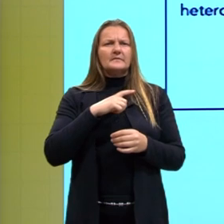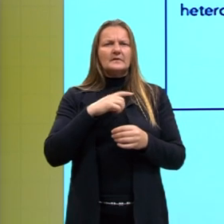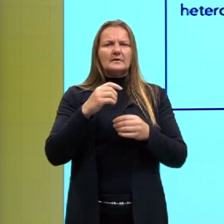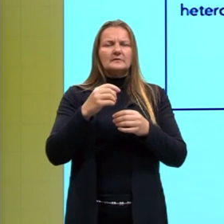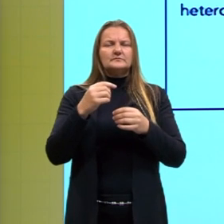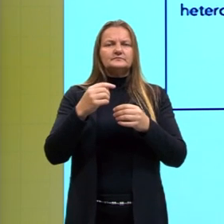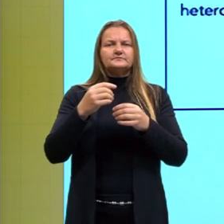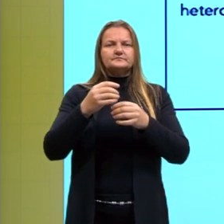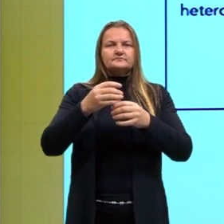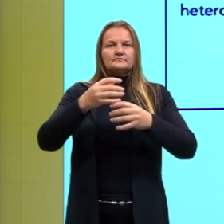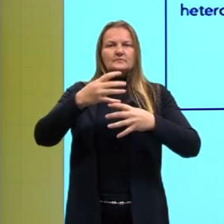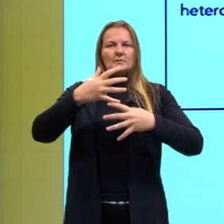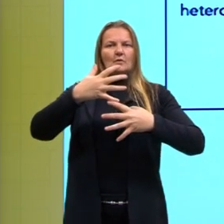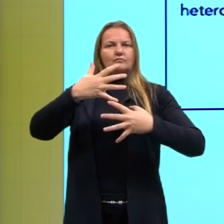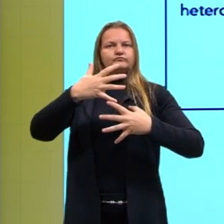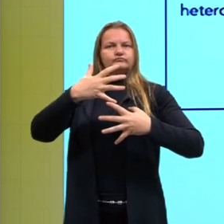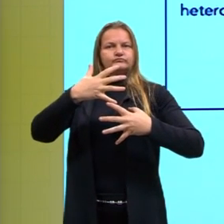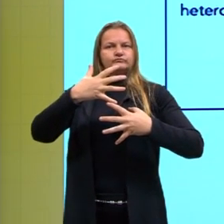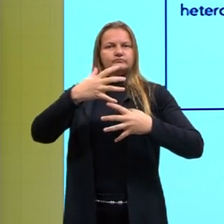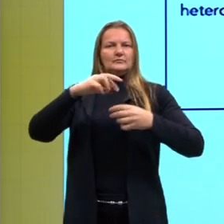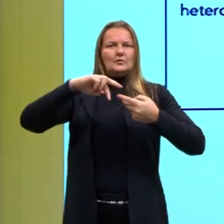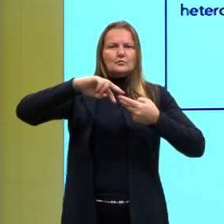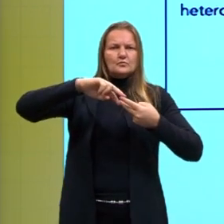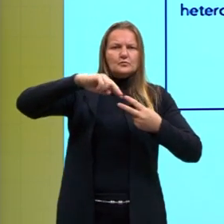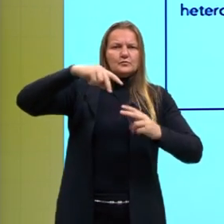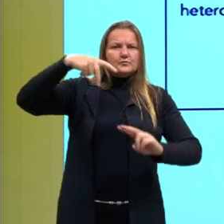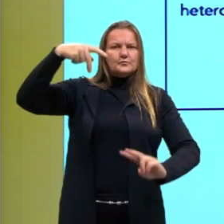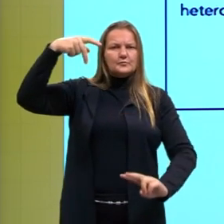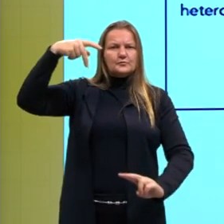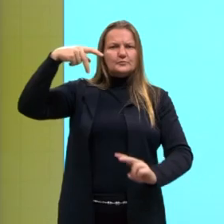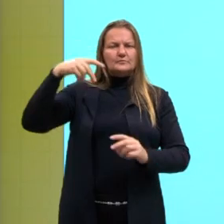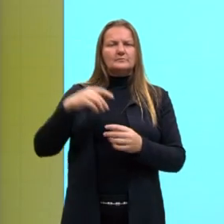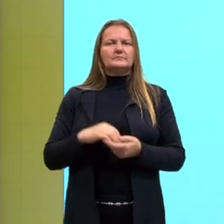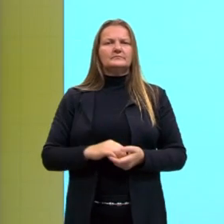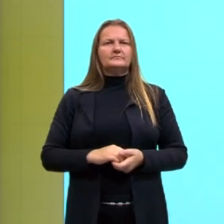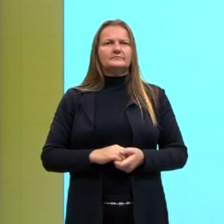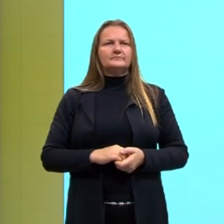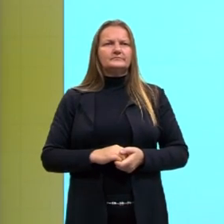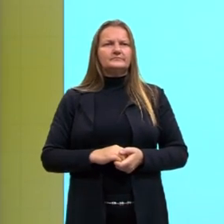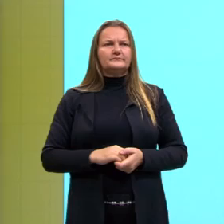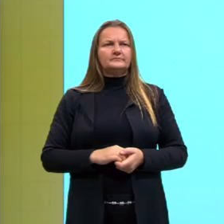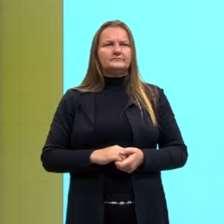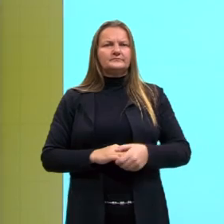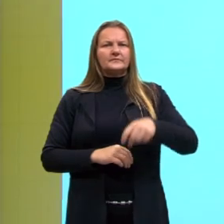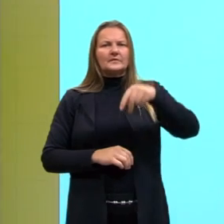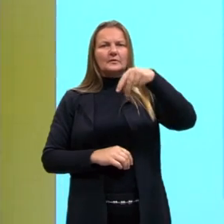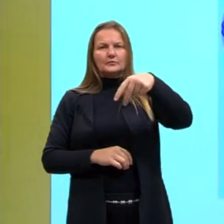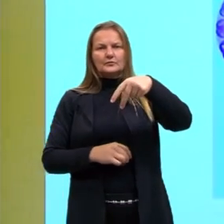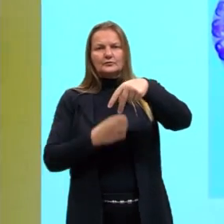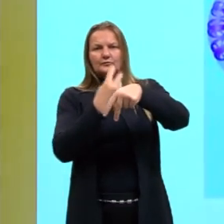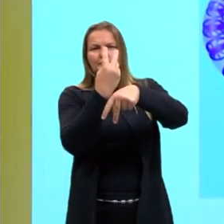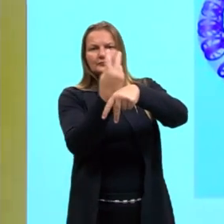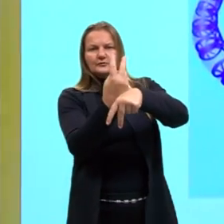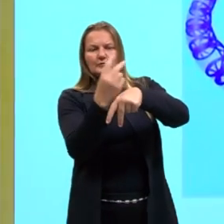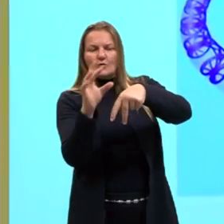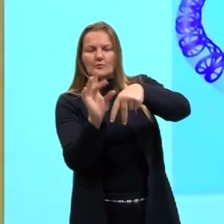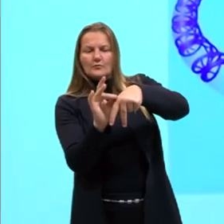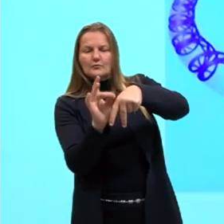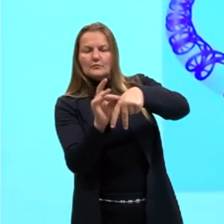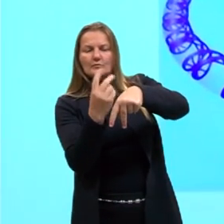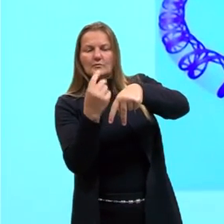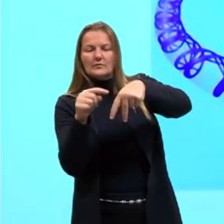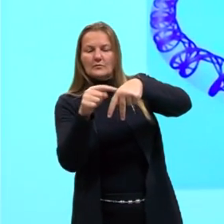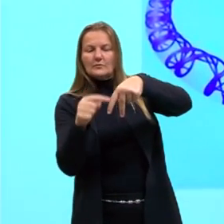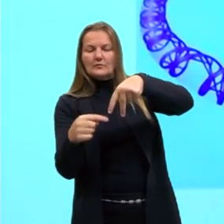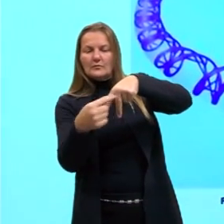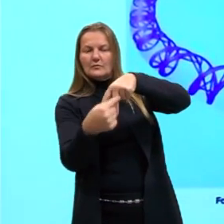espiralada. E aí vem o a gente chama de cromossomo. Então, aqui está